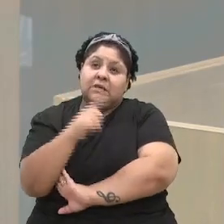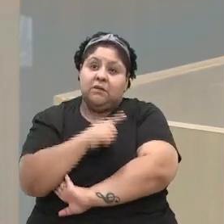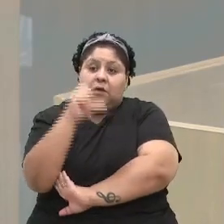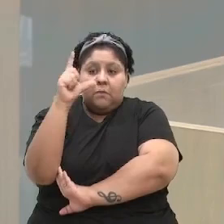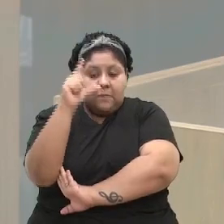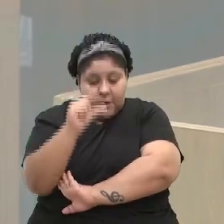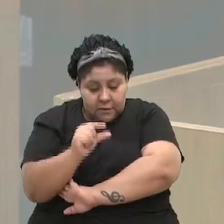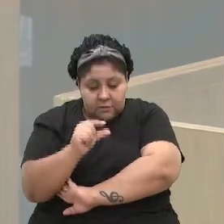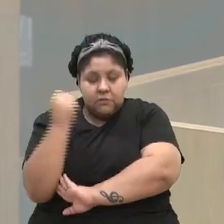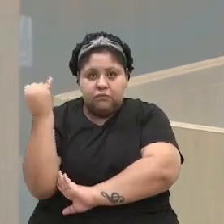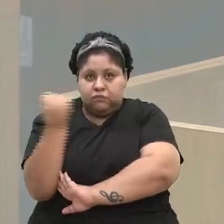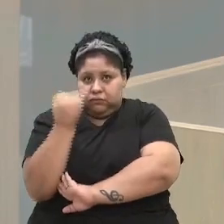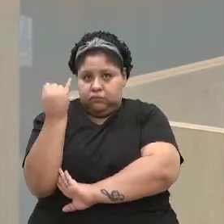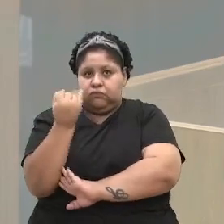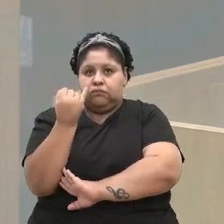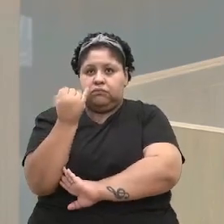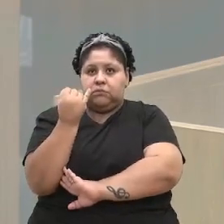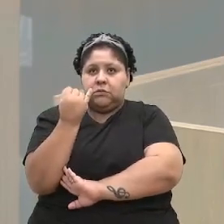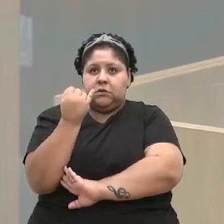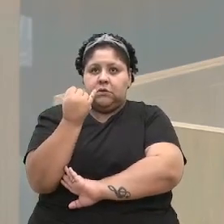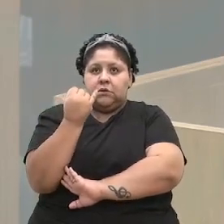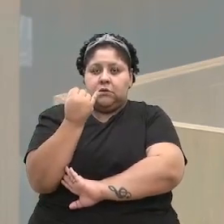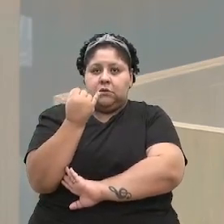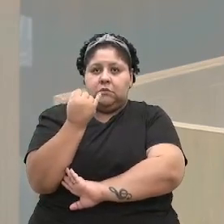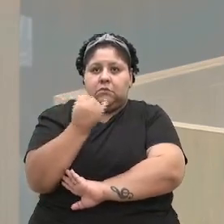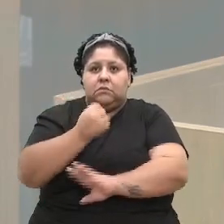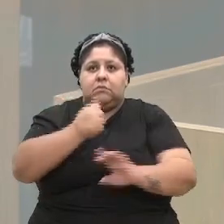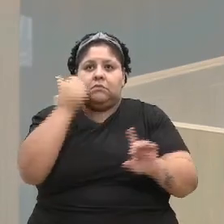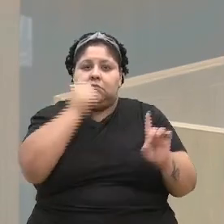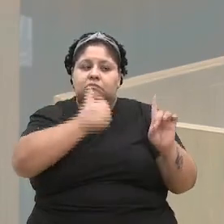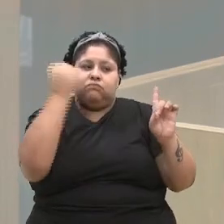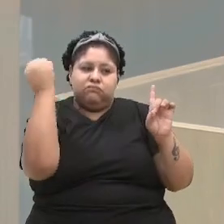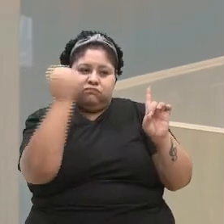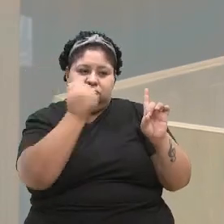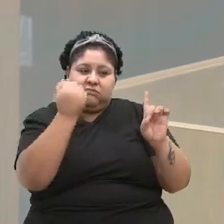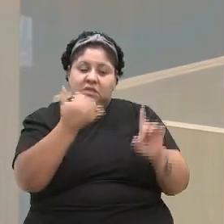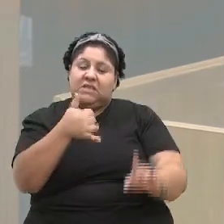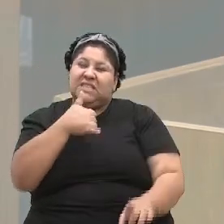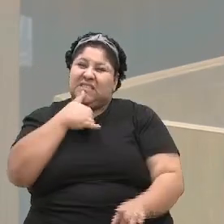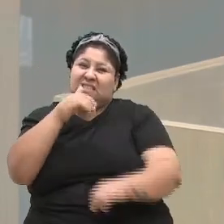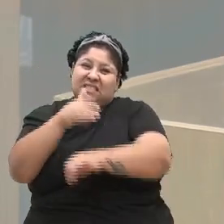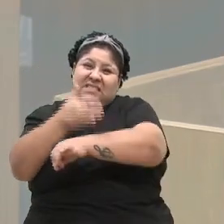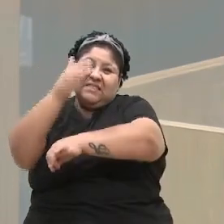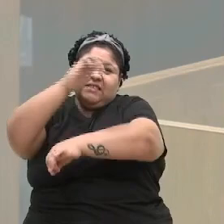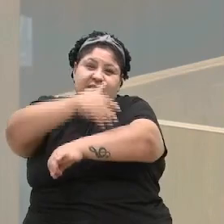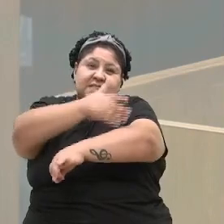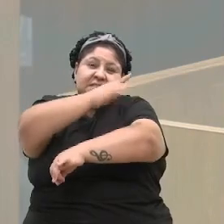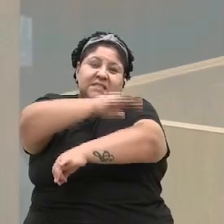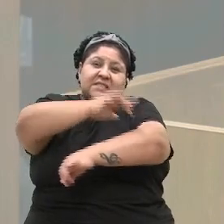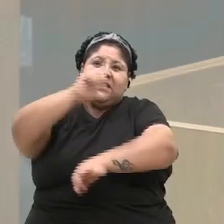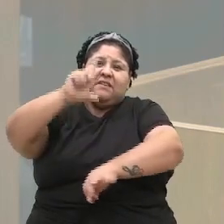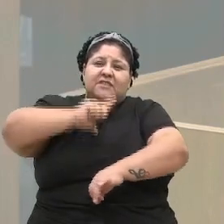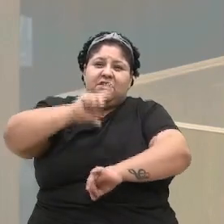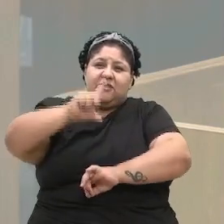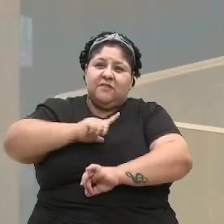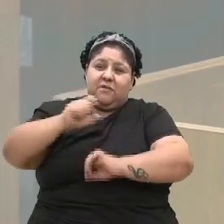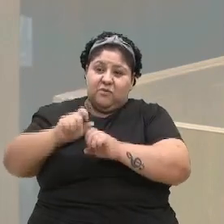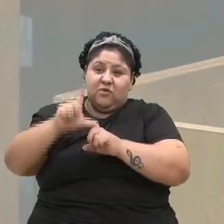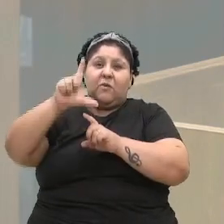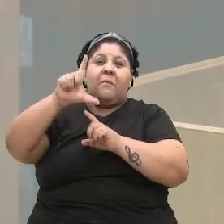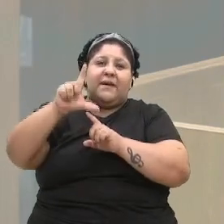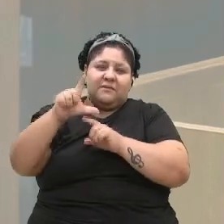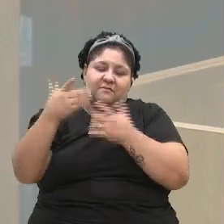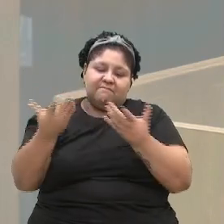importante dos casos de feminicídio, infelizmente, na Serra, nós tivemos um aumento, mas nos demais municípios uma redução.